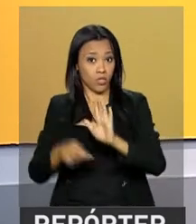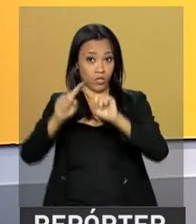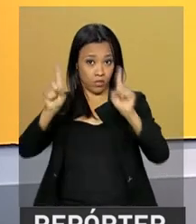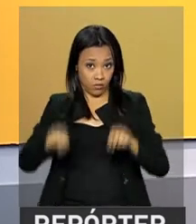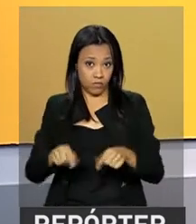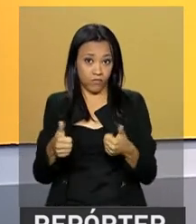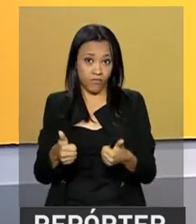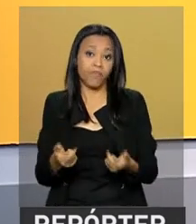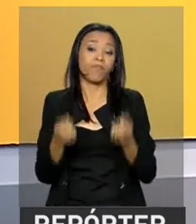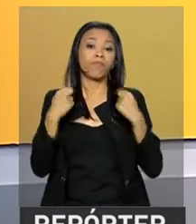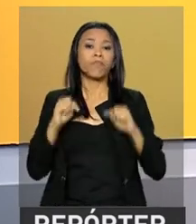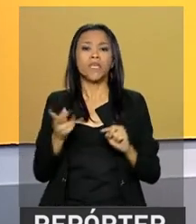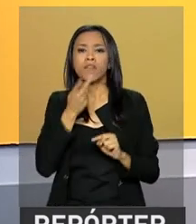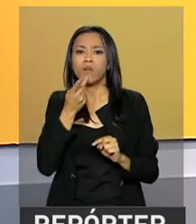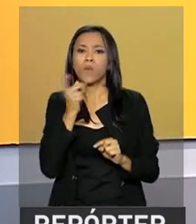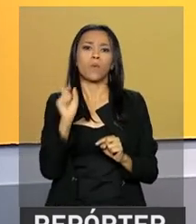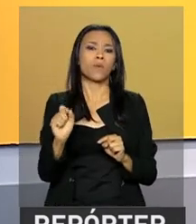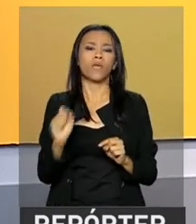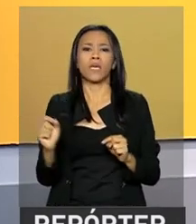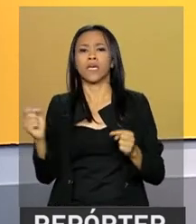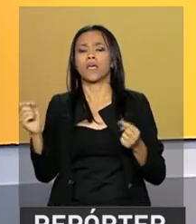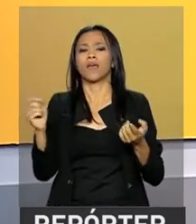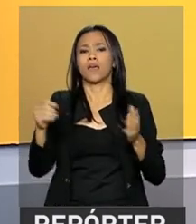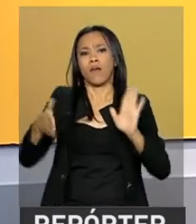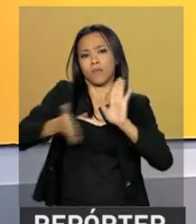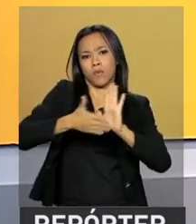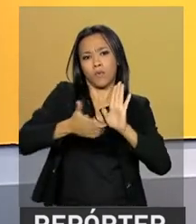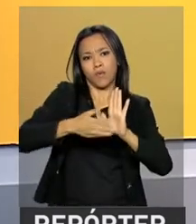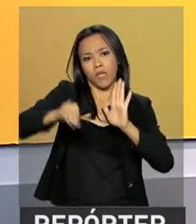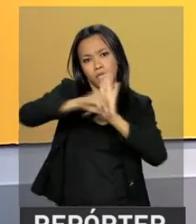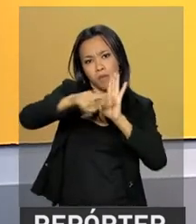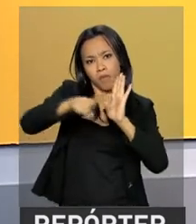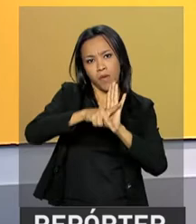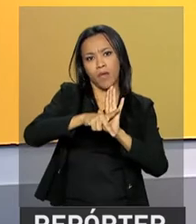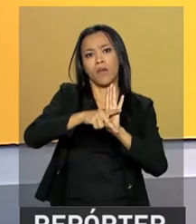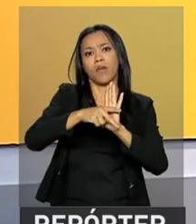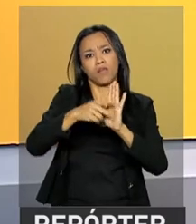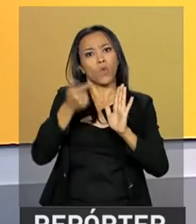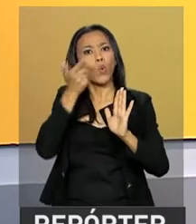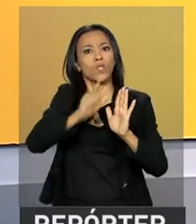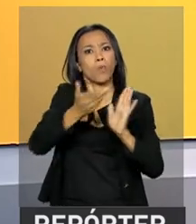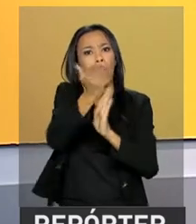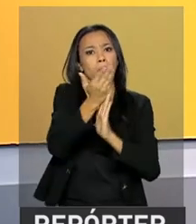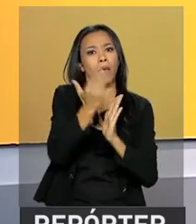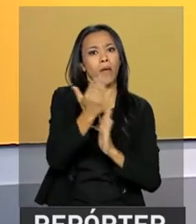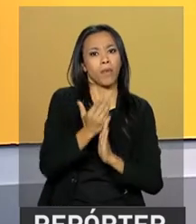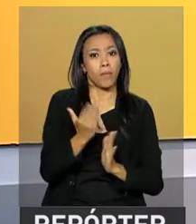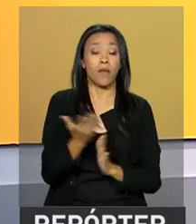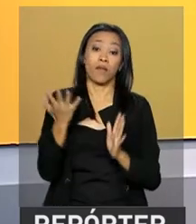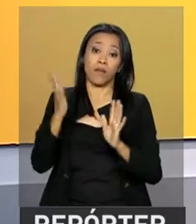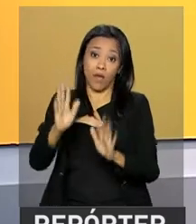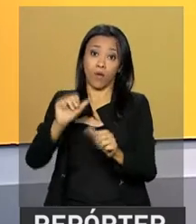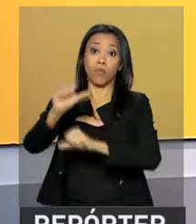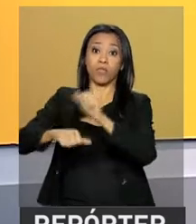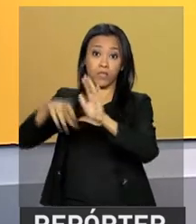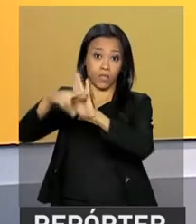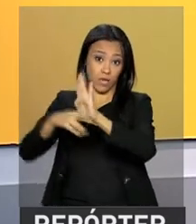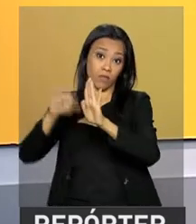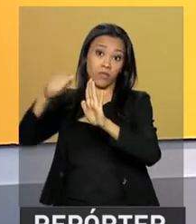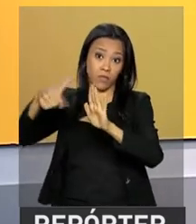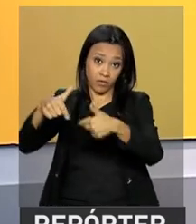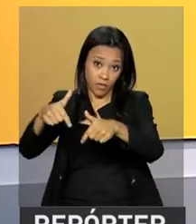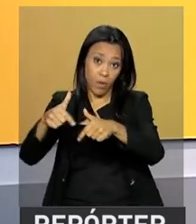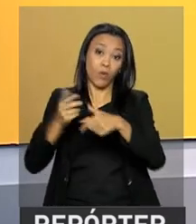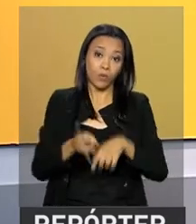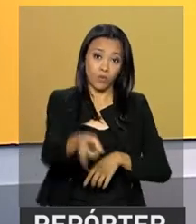destacou que um número expressivo de medidas provisórias já foram aprovadas e a reforma trabalhista segue avançando no